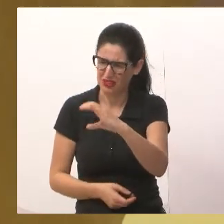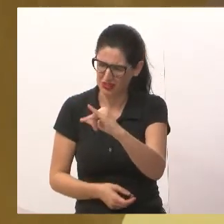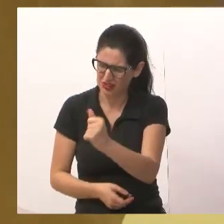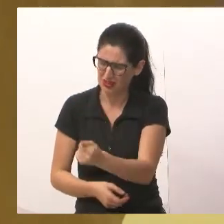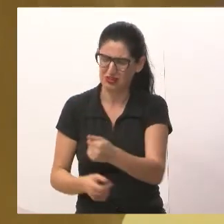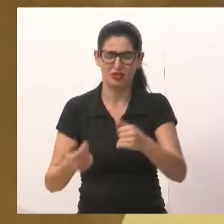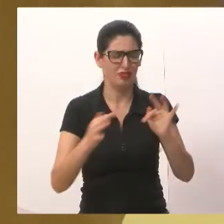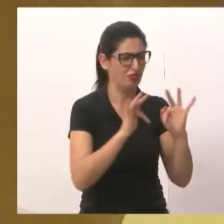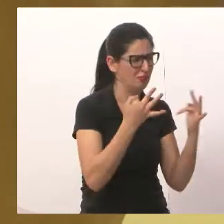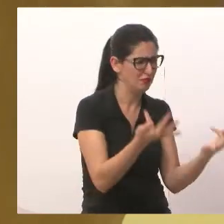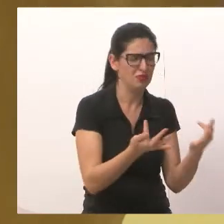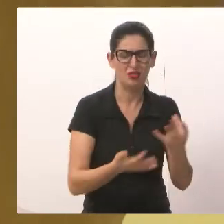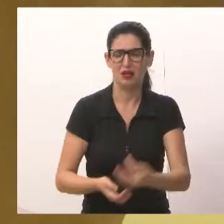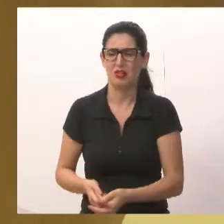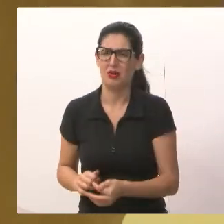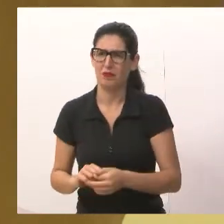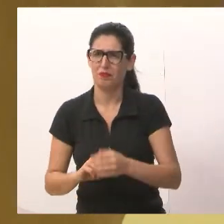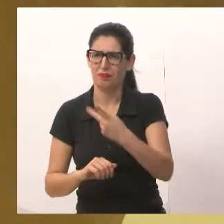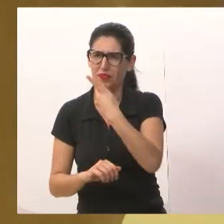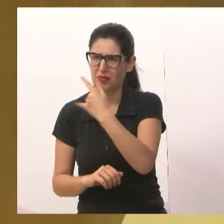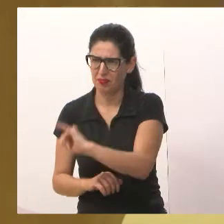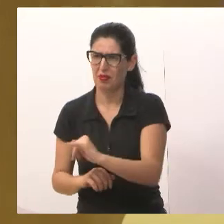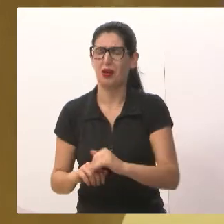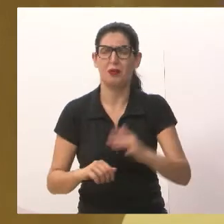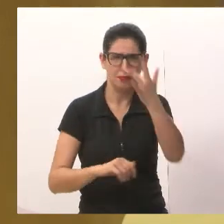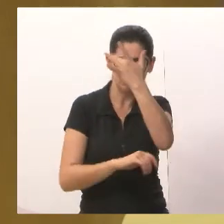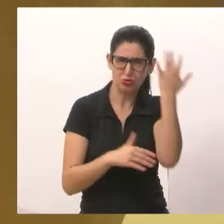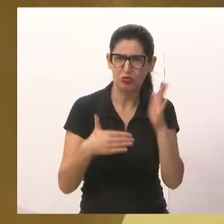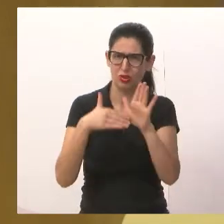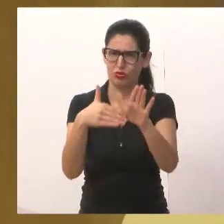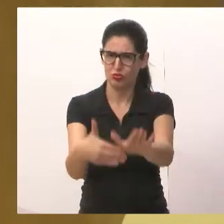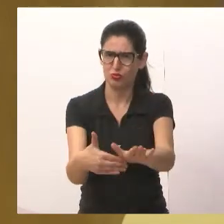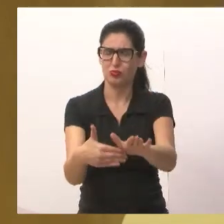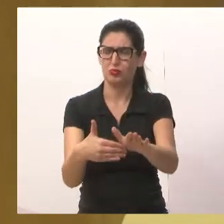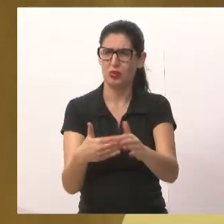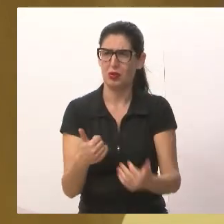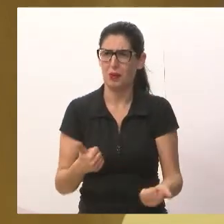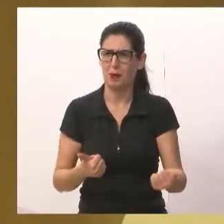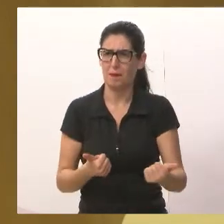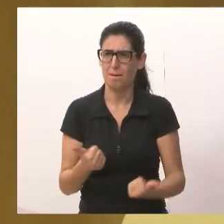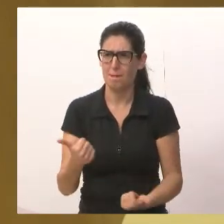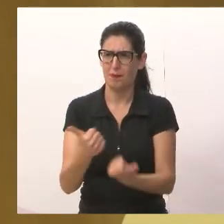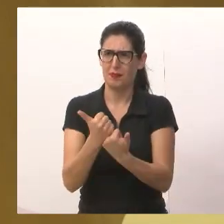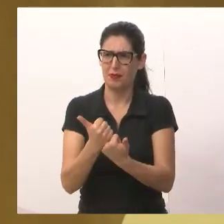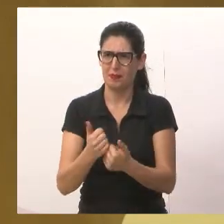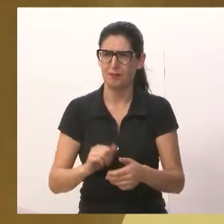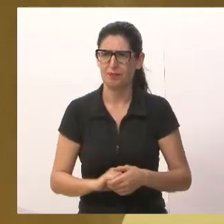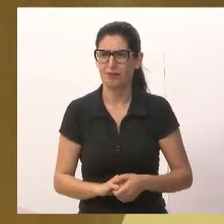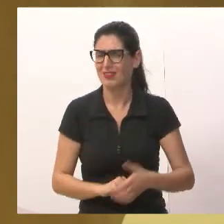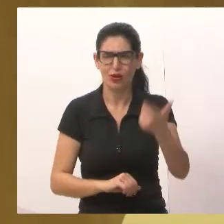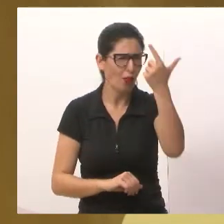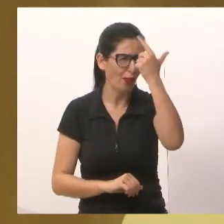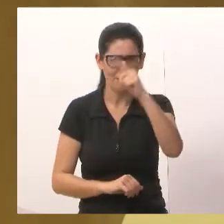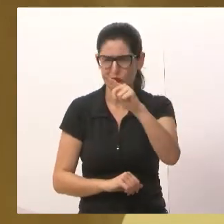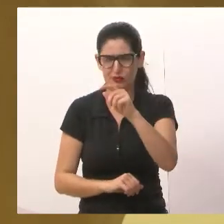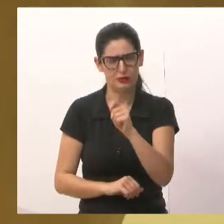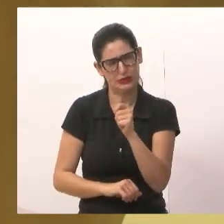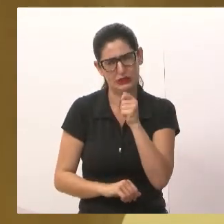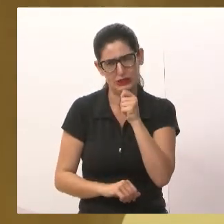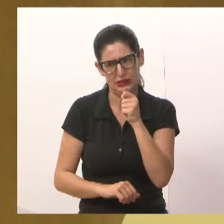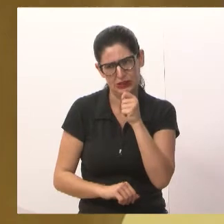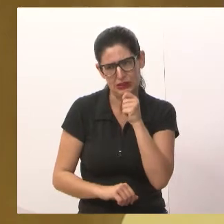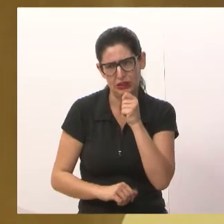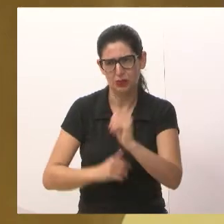pais, aos colaboradores de lá, que não conseguimos ainda, infelizmente, avançar